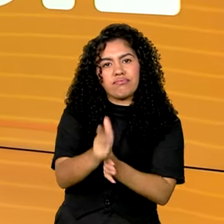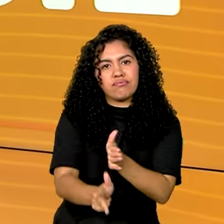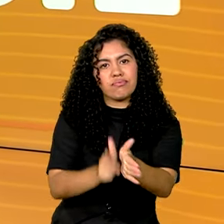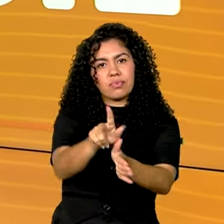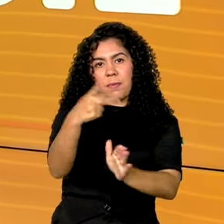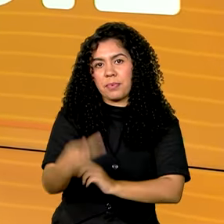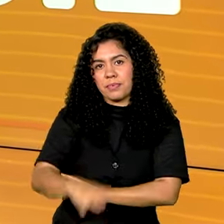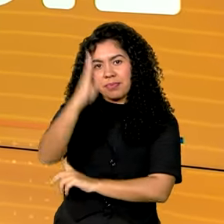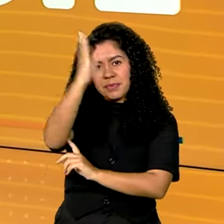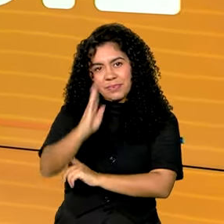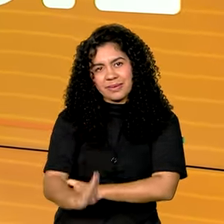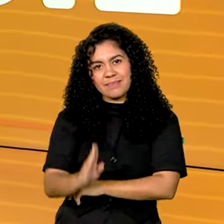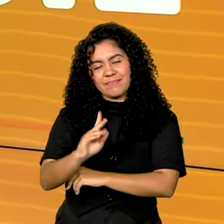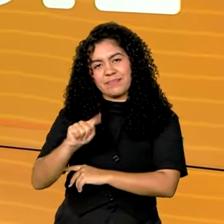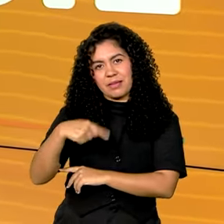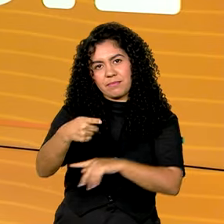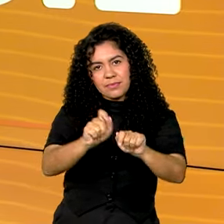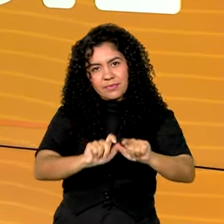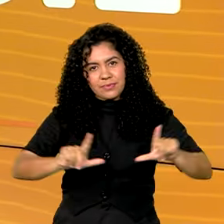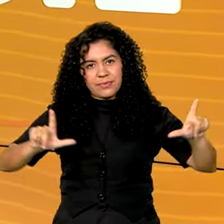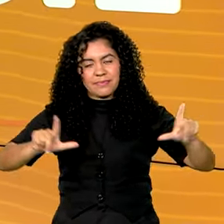do país. Voltamos em frente.